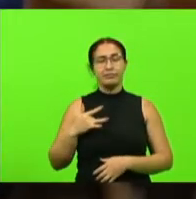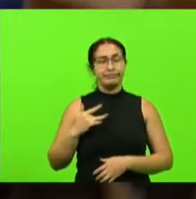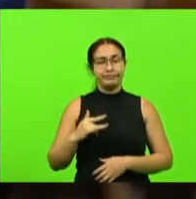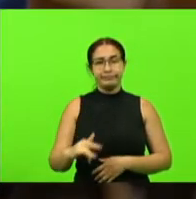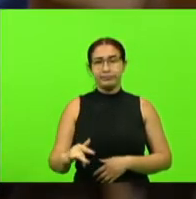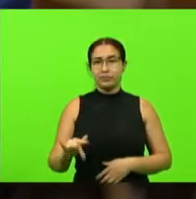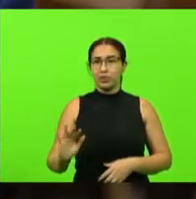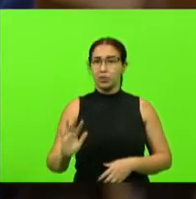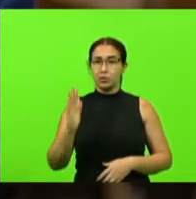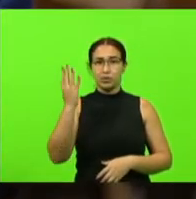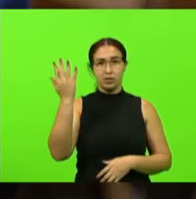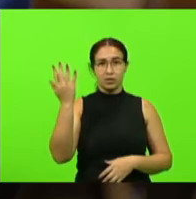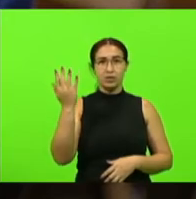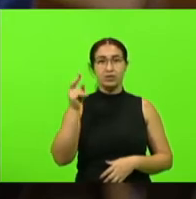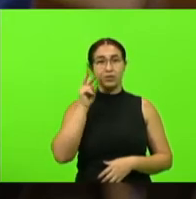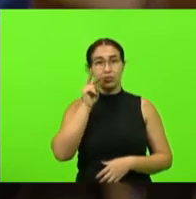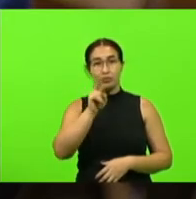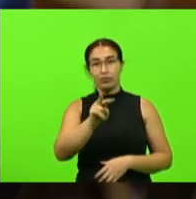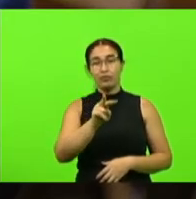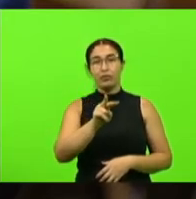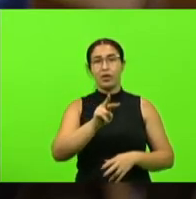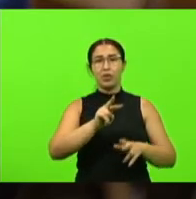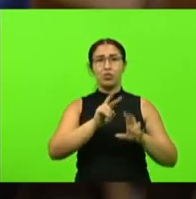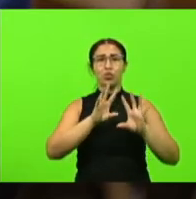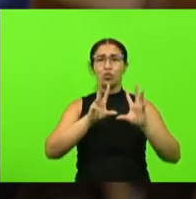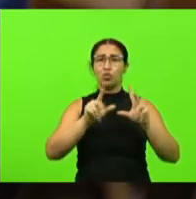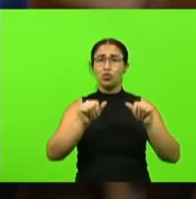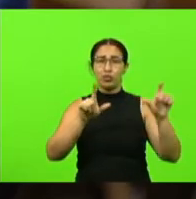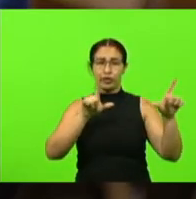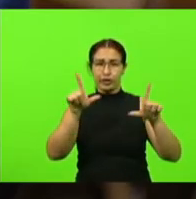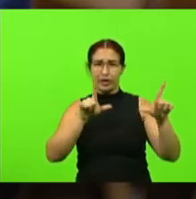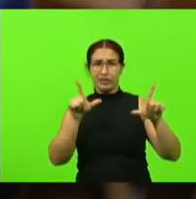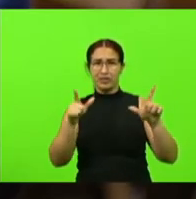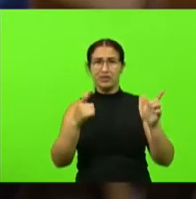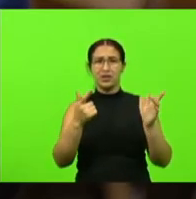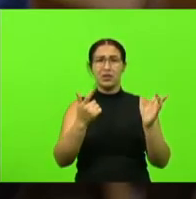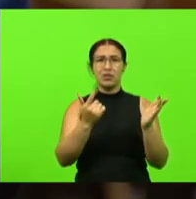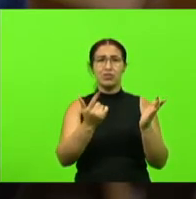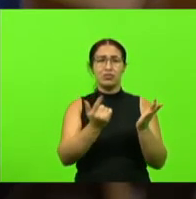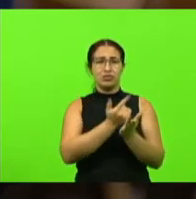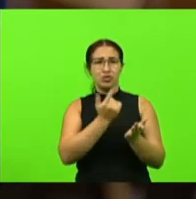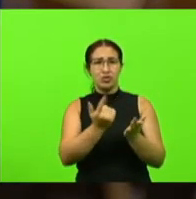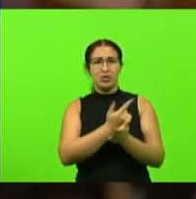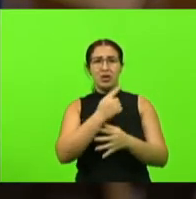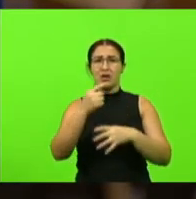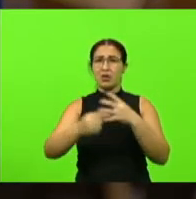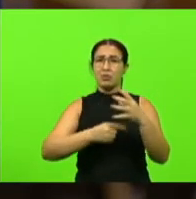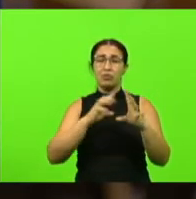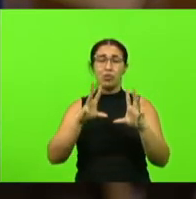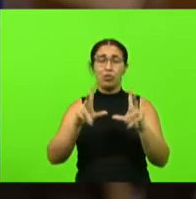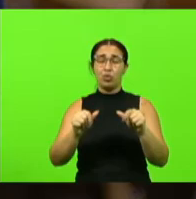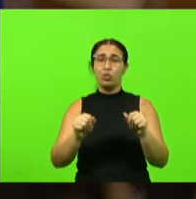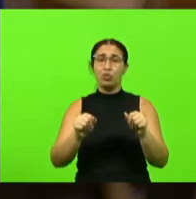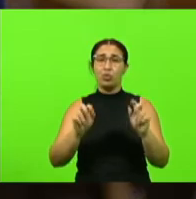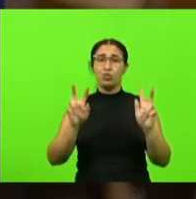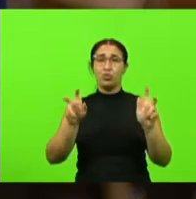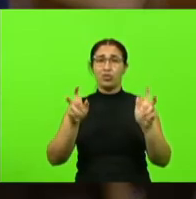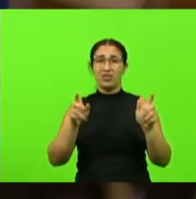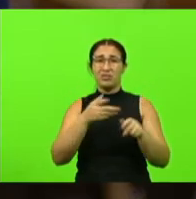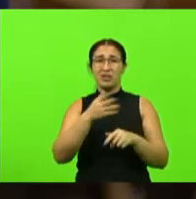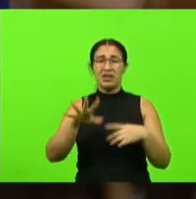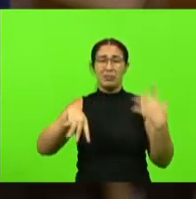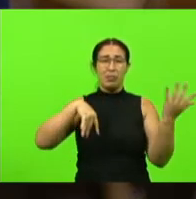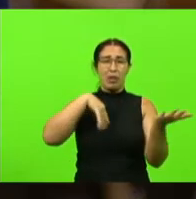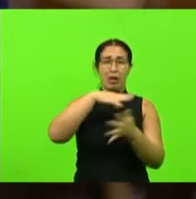vendo por todos os canais de televisão nacionais e internacionais a respeito da selvageria